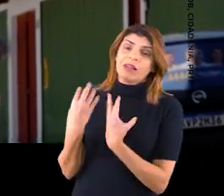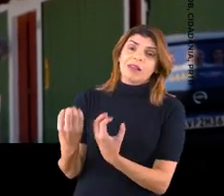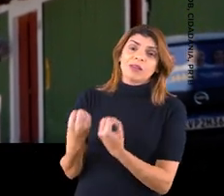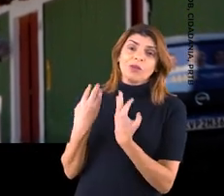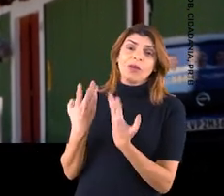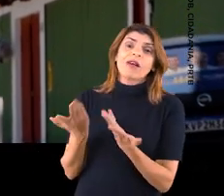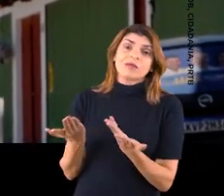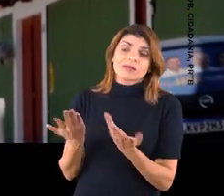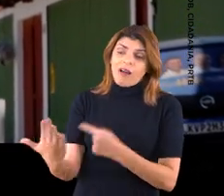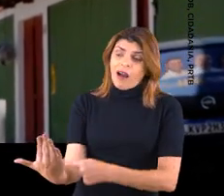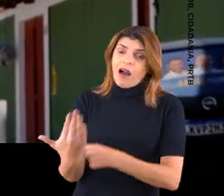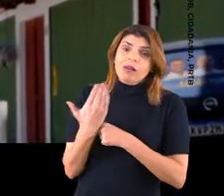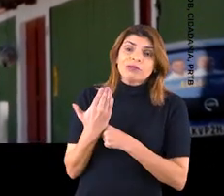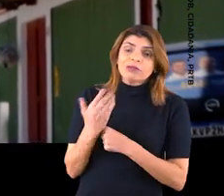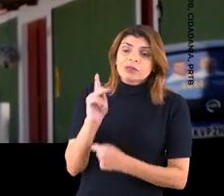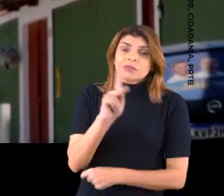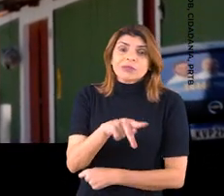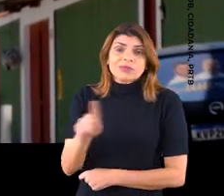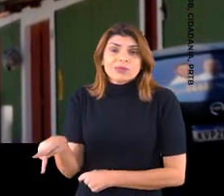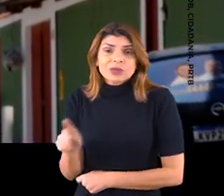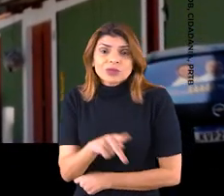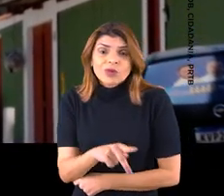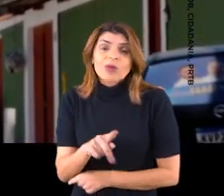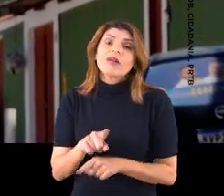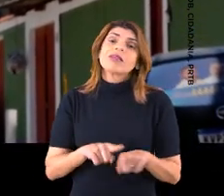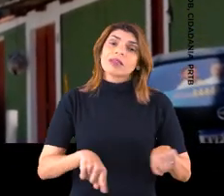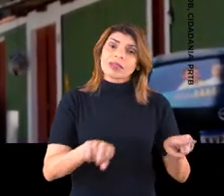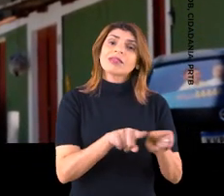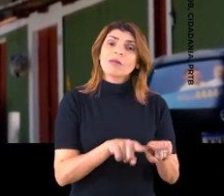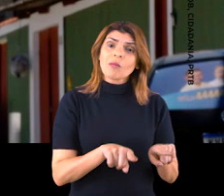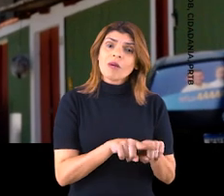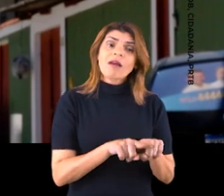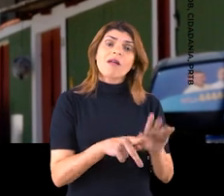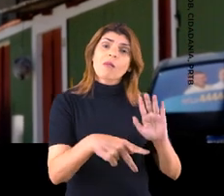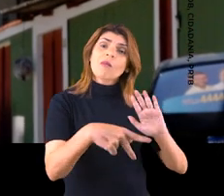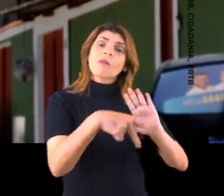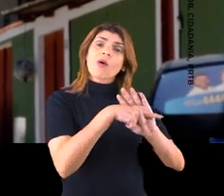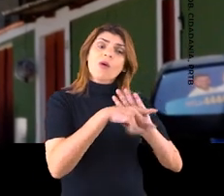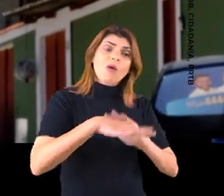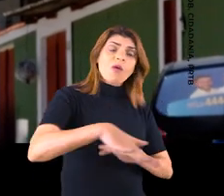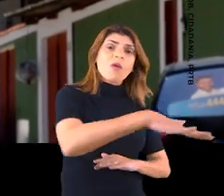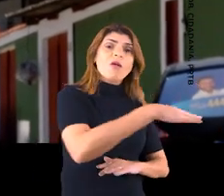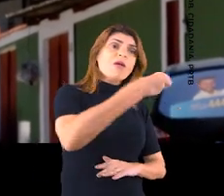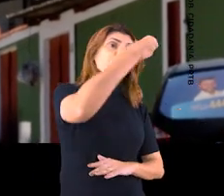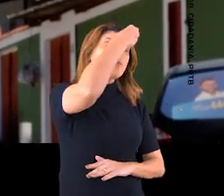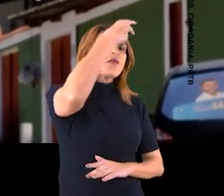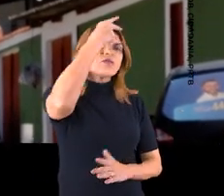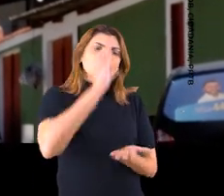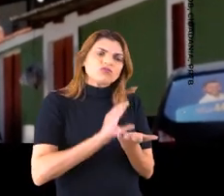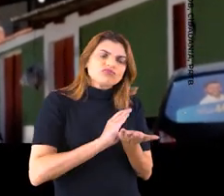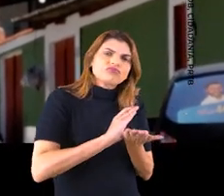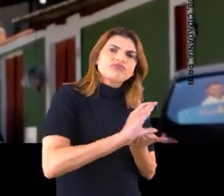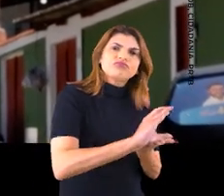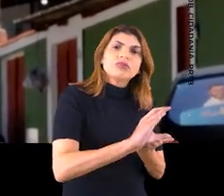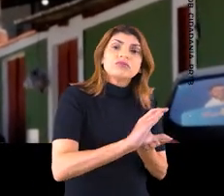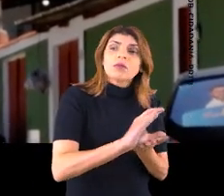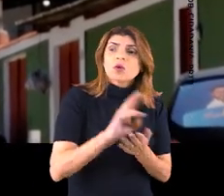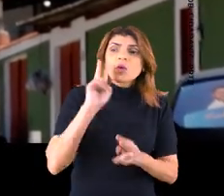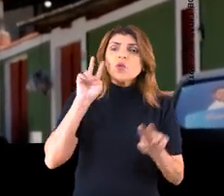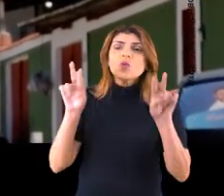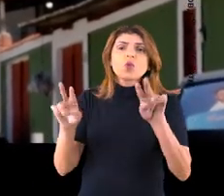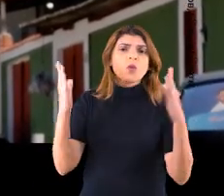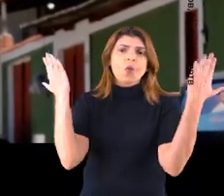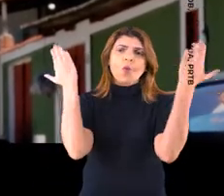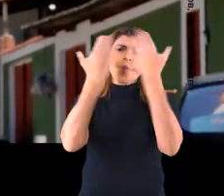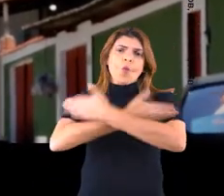a gente precisa de ajuda, não só do professor, mas sim da prefeitura. E a gente, no momento, não está